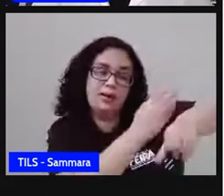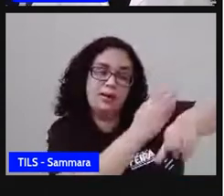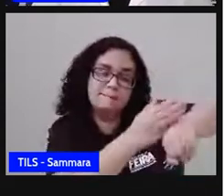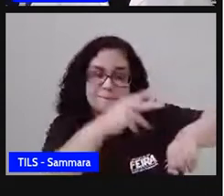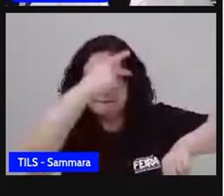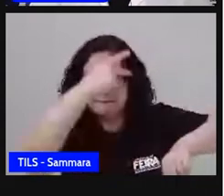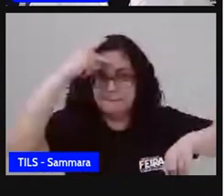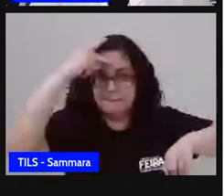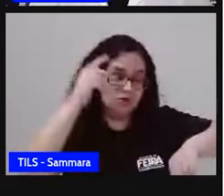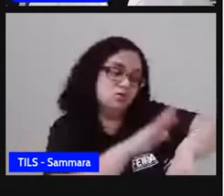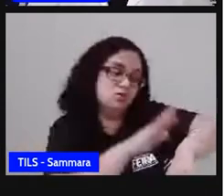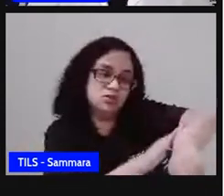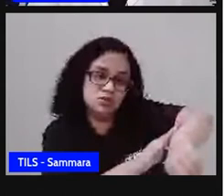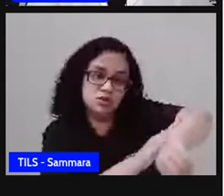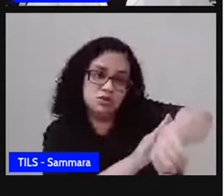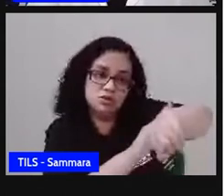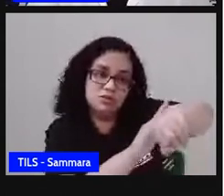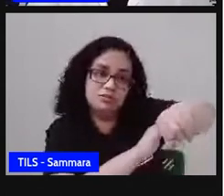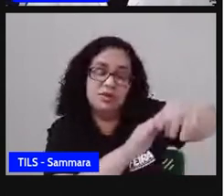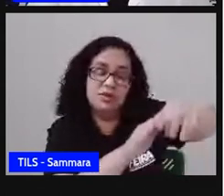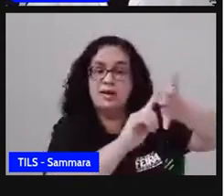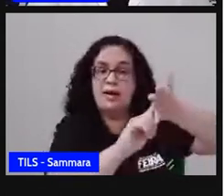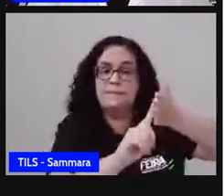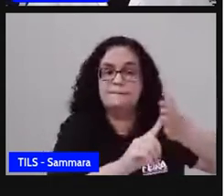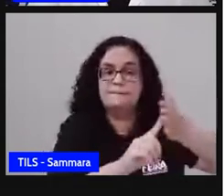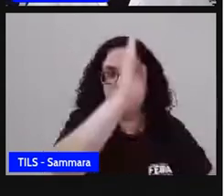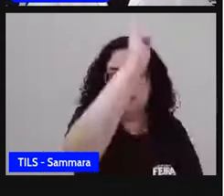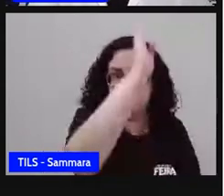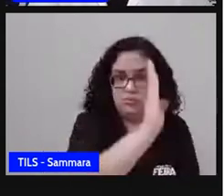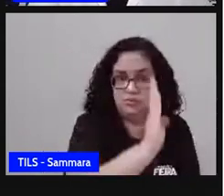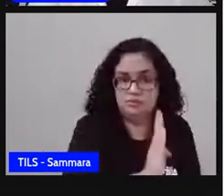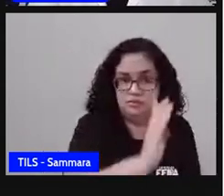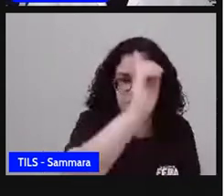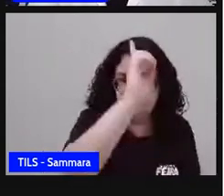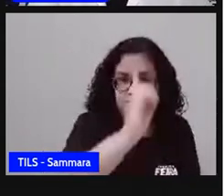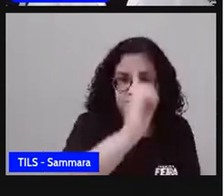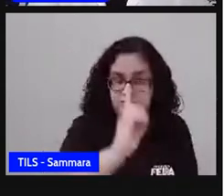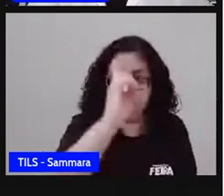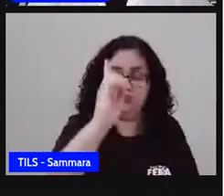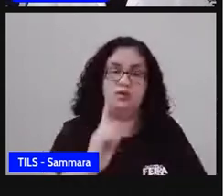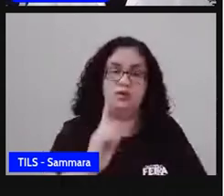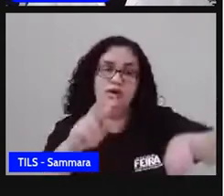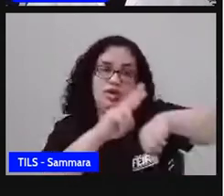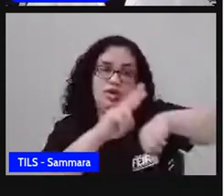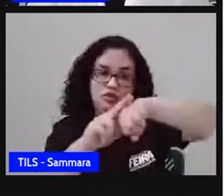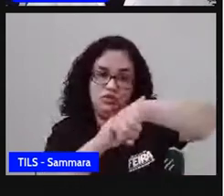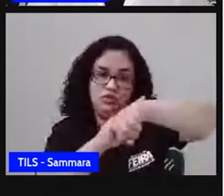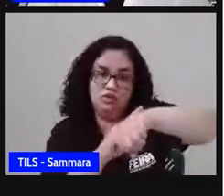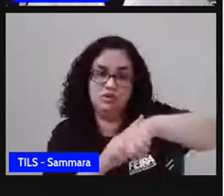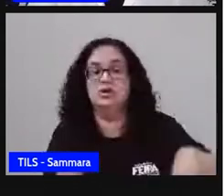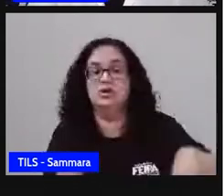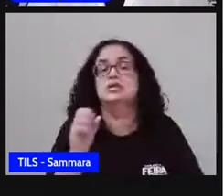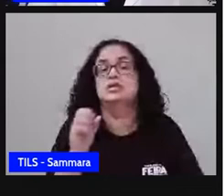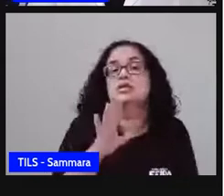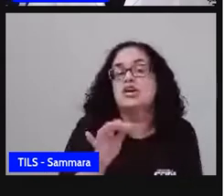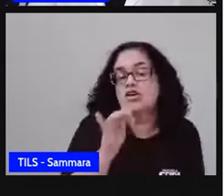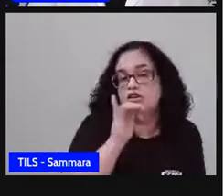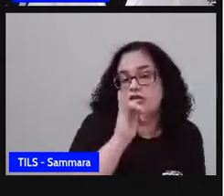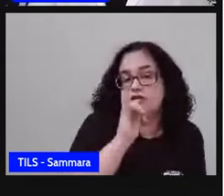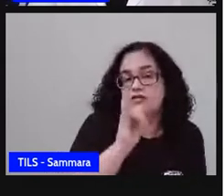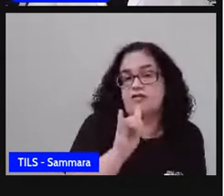pessoas de pele branca. Então, nas barrinhas, aonde aparecer verde, são informações